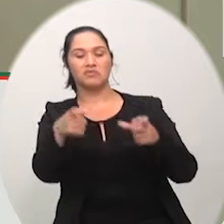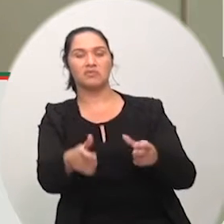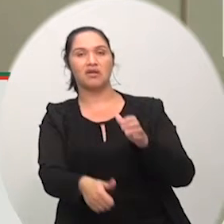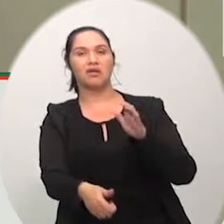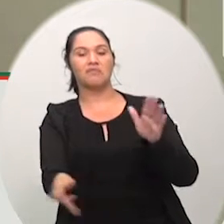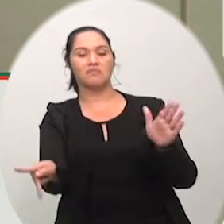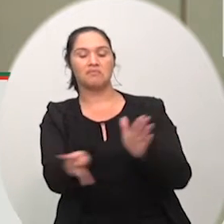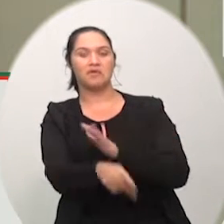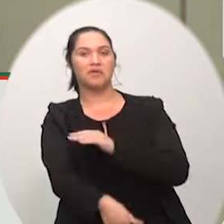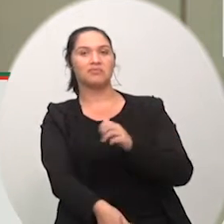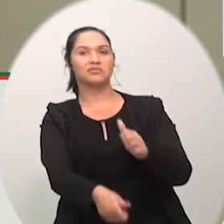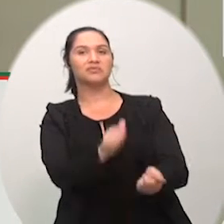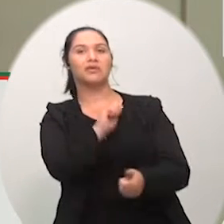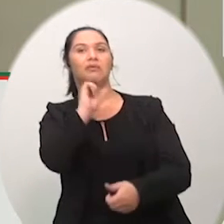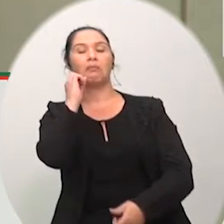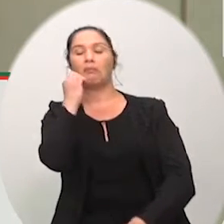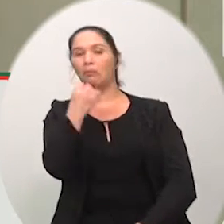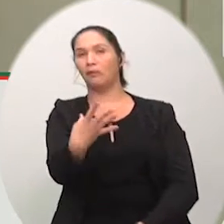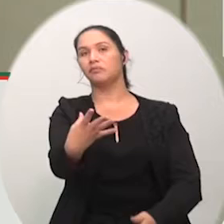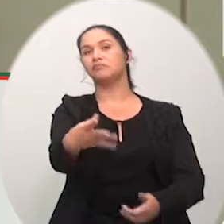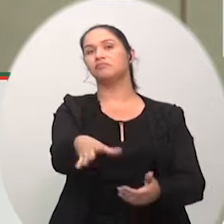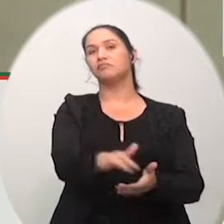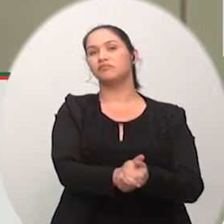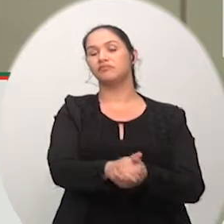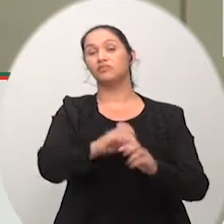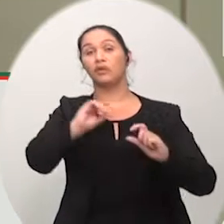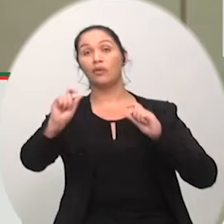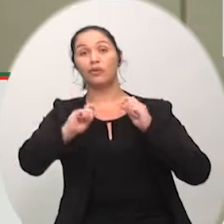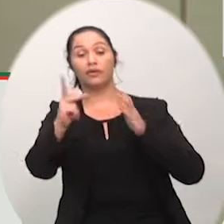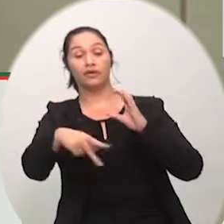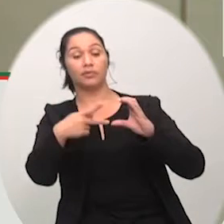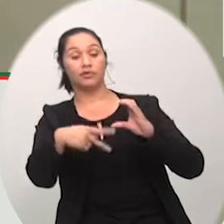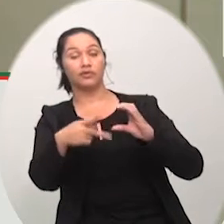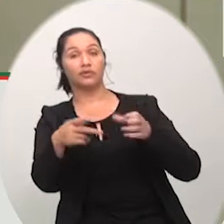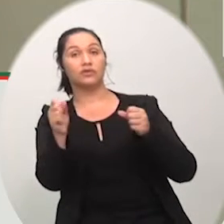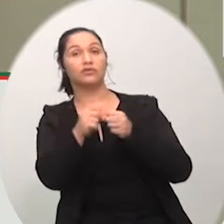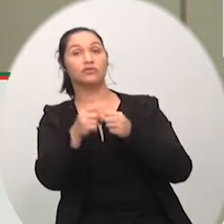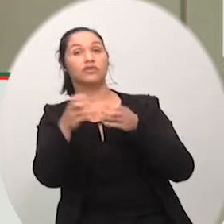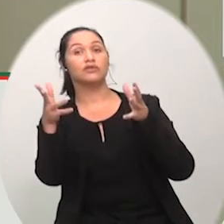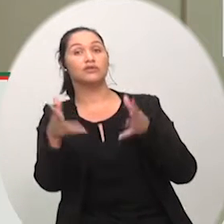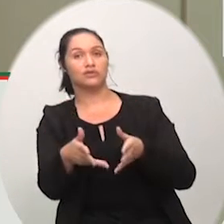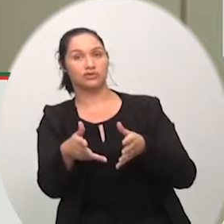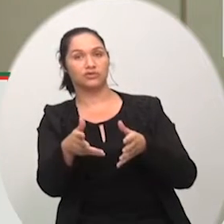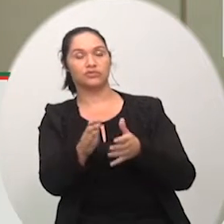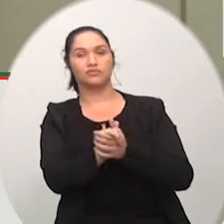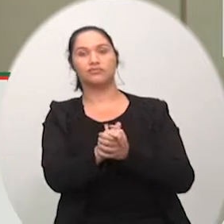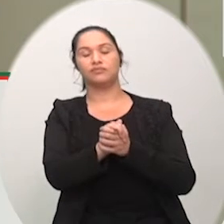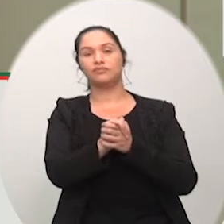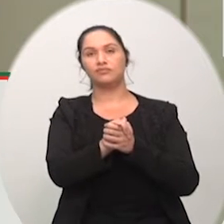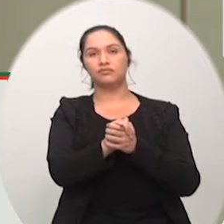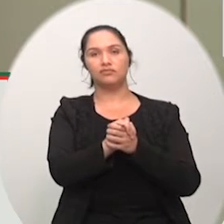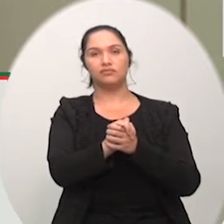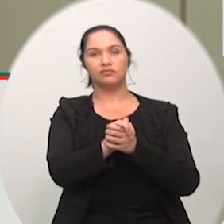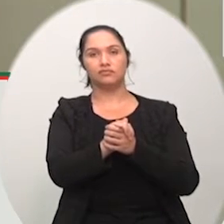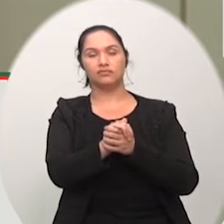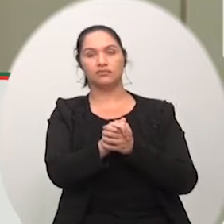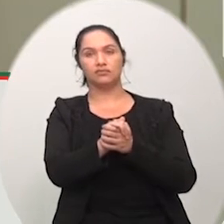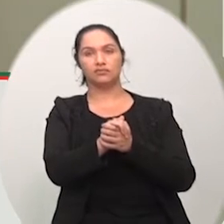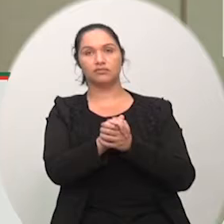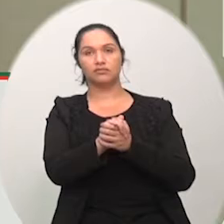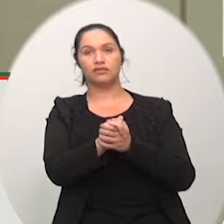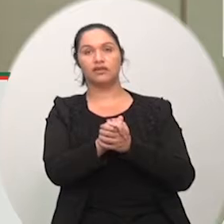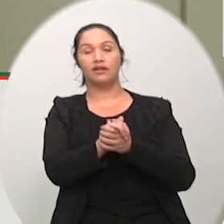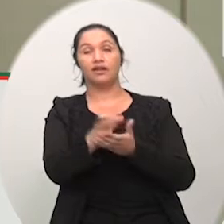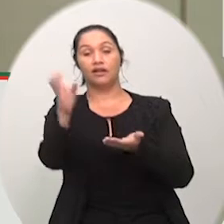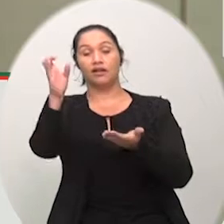um ginásio de esportes o que essa Câmara de Vereadores está fazendo hoje aqui ela está fazendo pelo investimento na